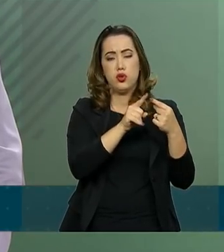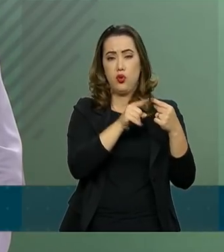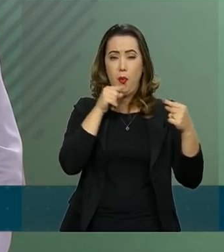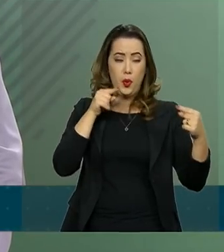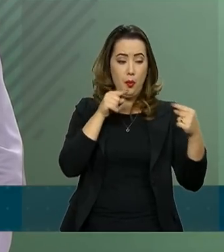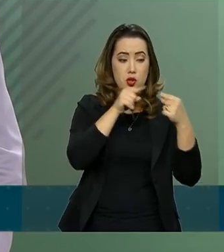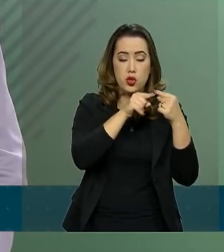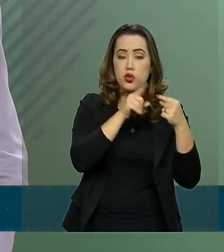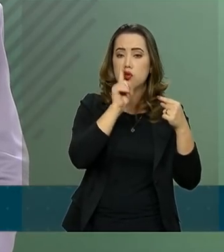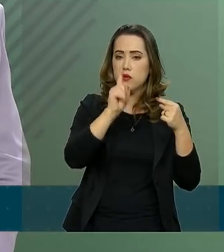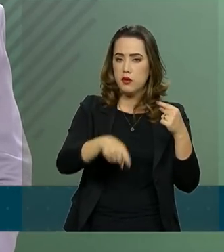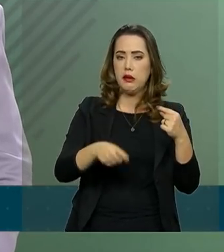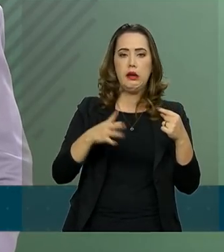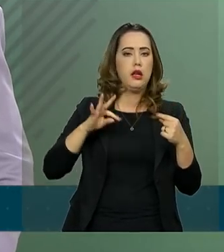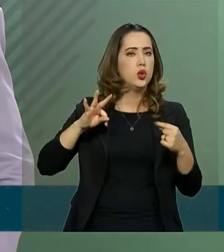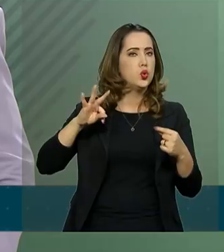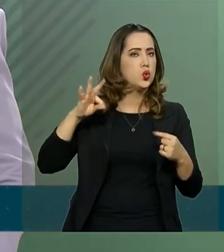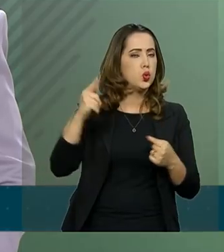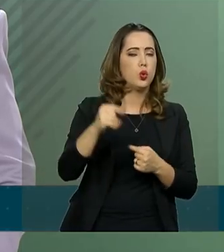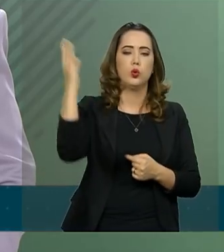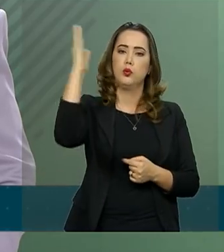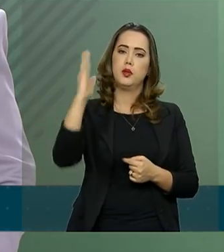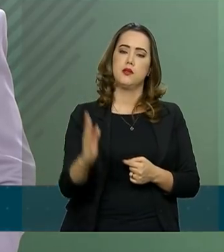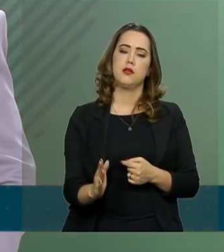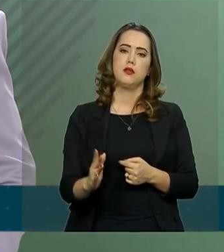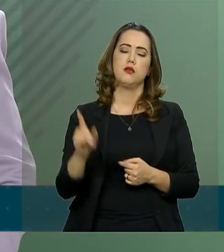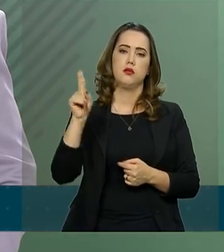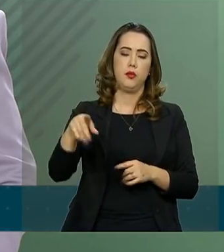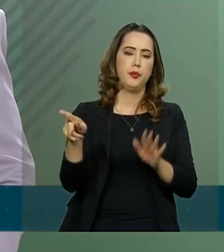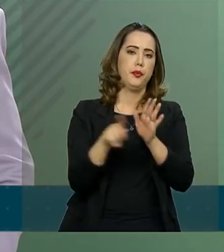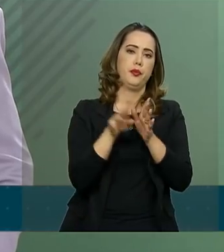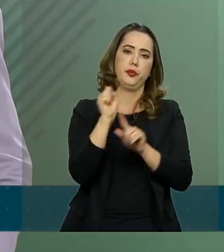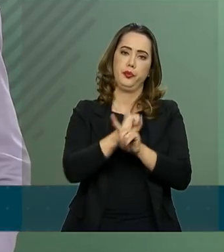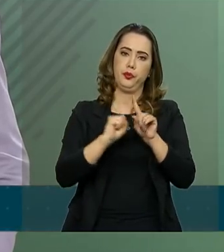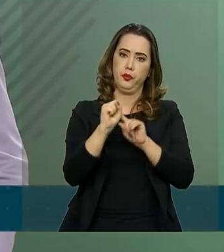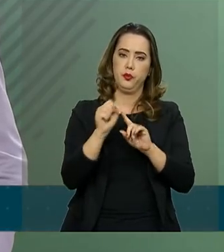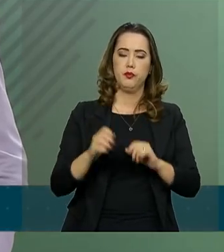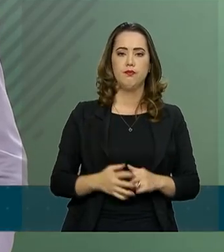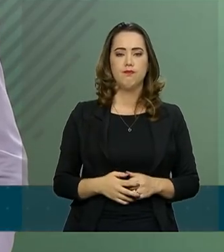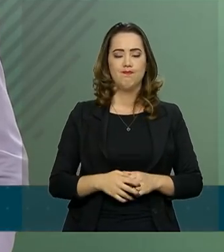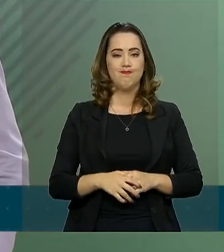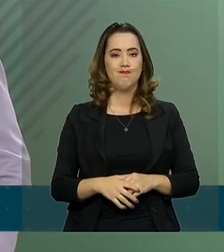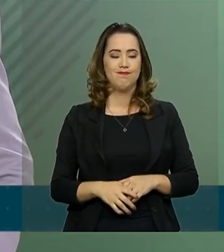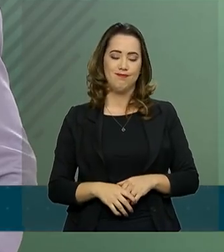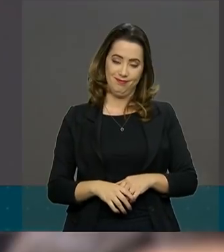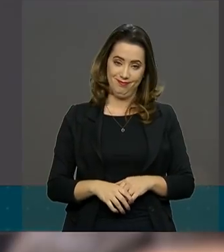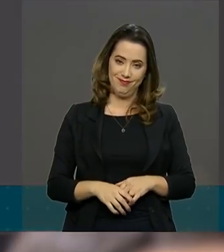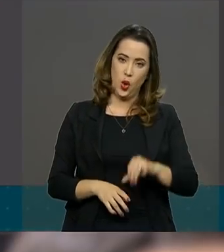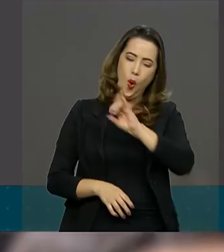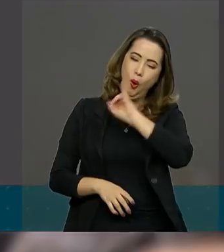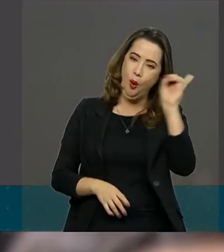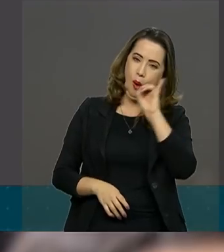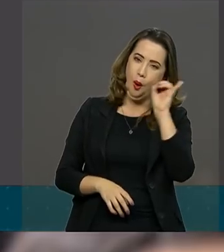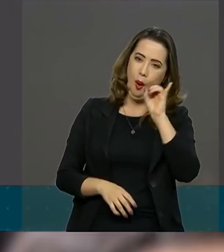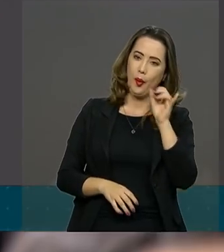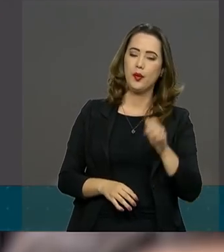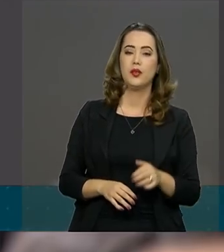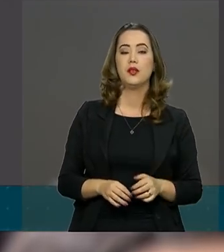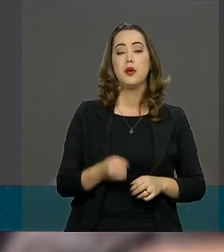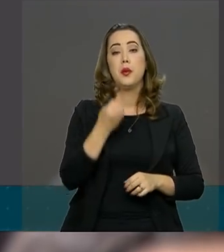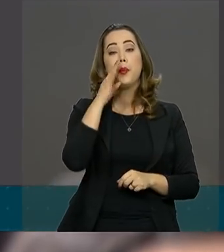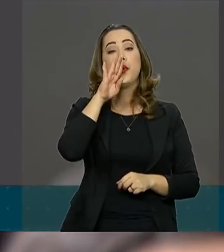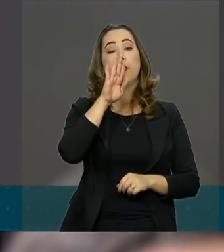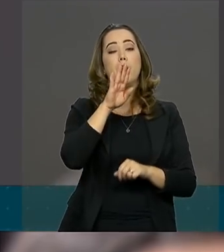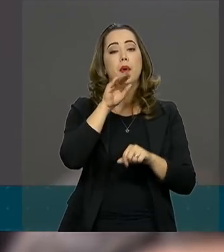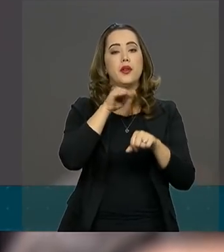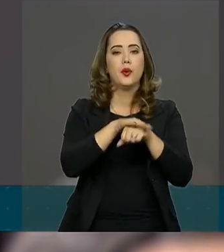que são objetivos de todo, que são objetivos da sociedade. Oi, general. Boa noite. Caia Messina, TV Bandeirantes. Oi, Caia. Tudo